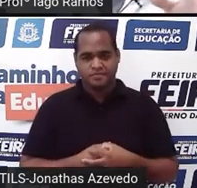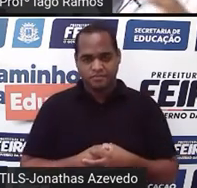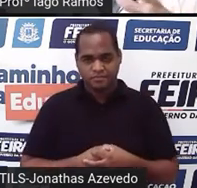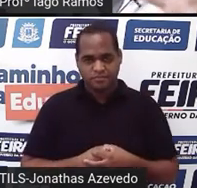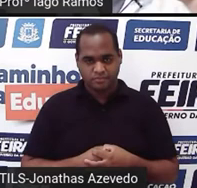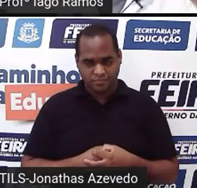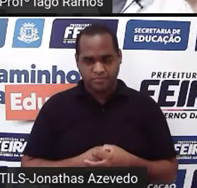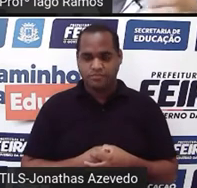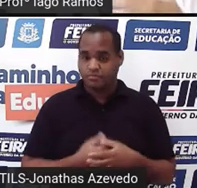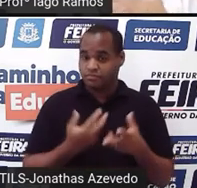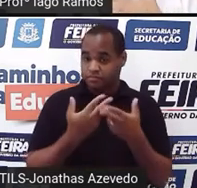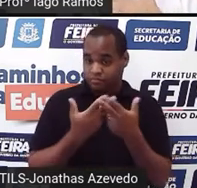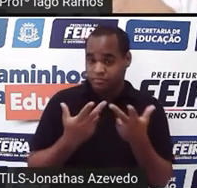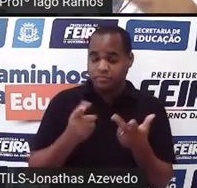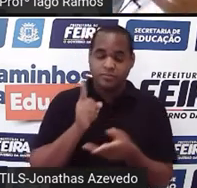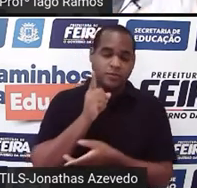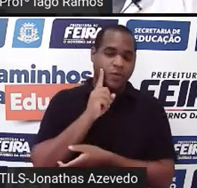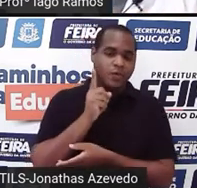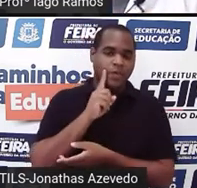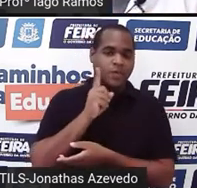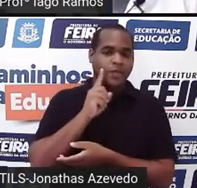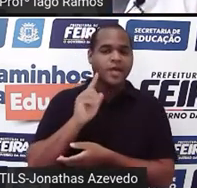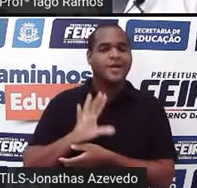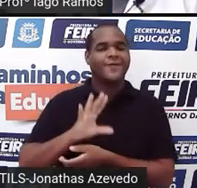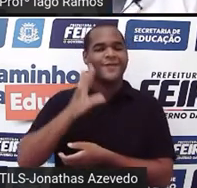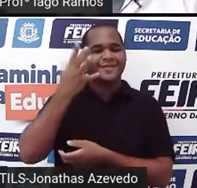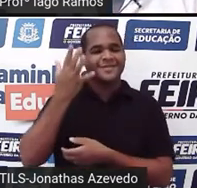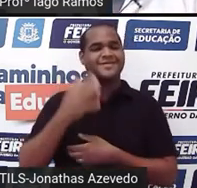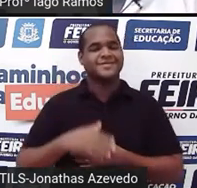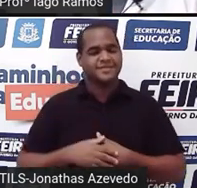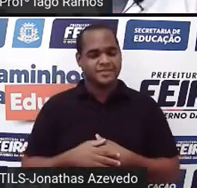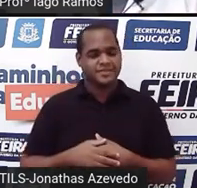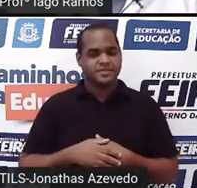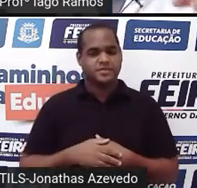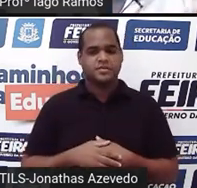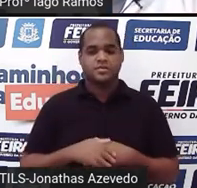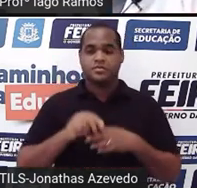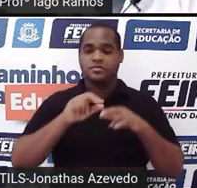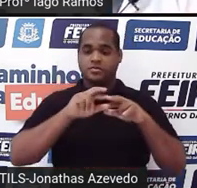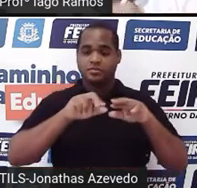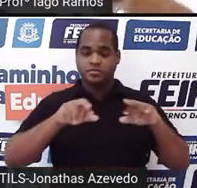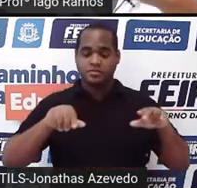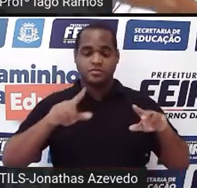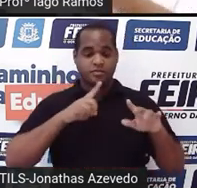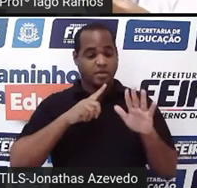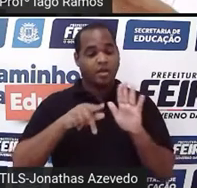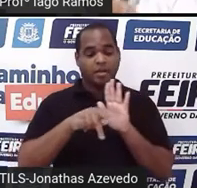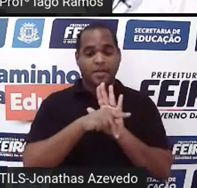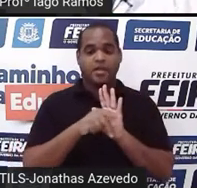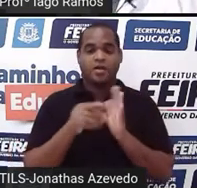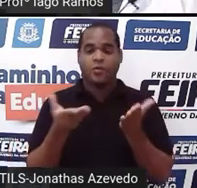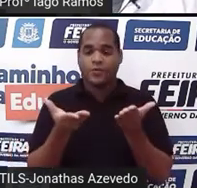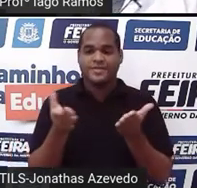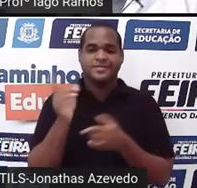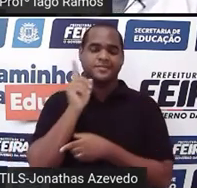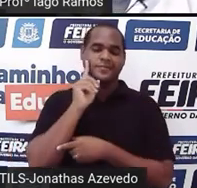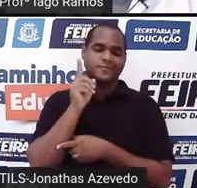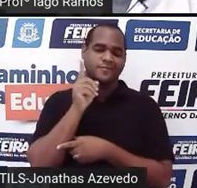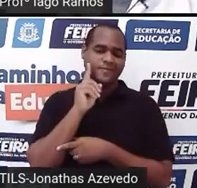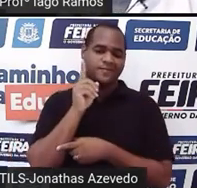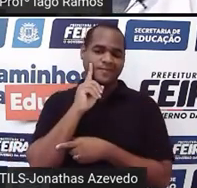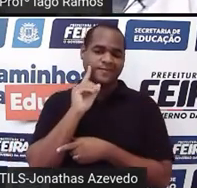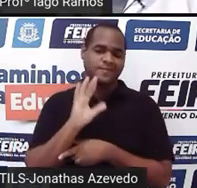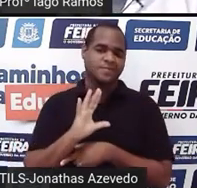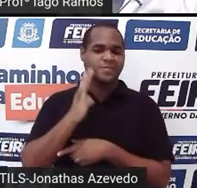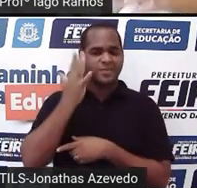Em situações do meu cotidiano ou do seu cotidiano. Situações que fazem parte do nosso dia a dia. E